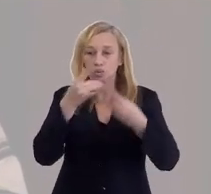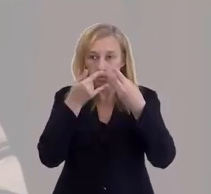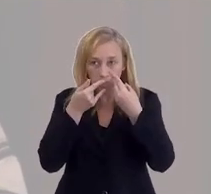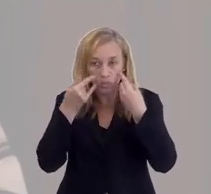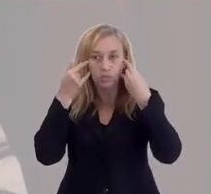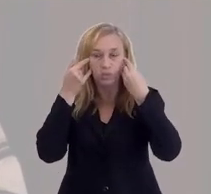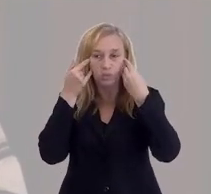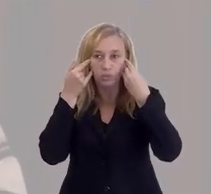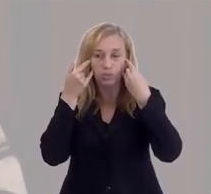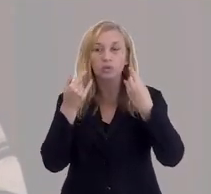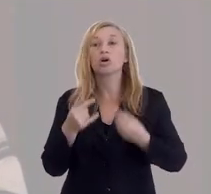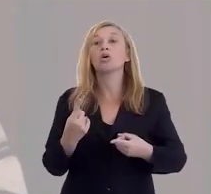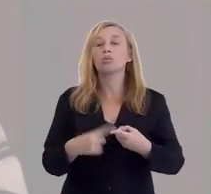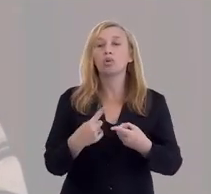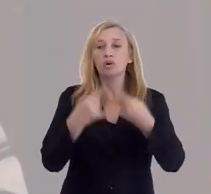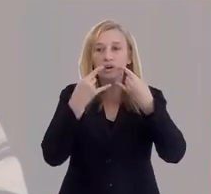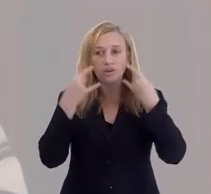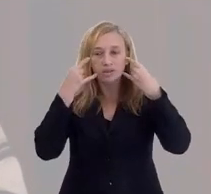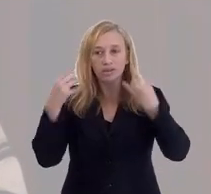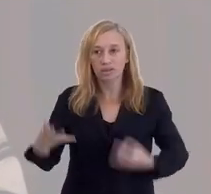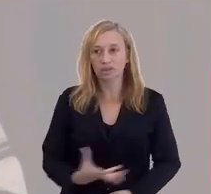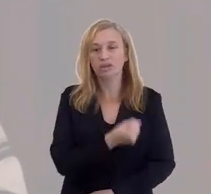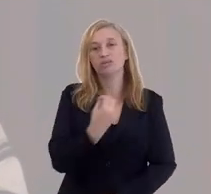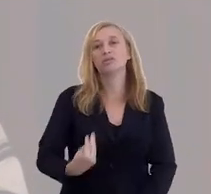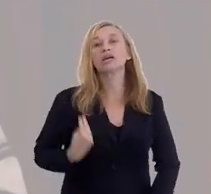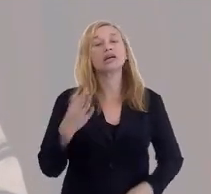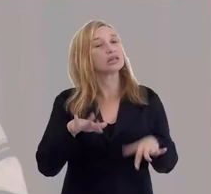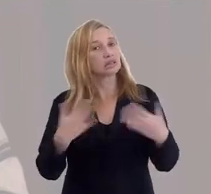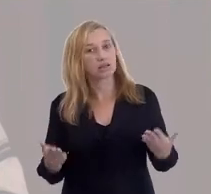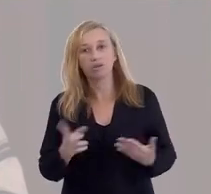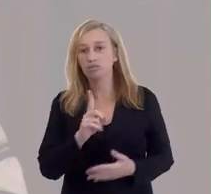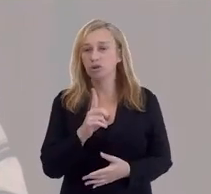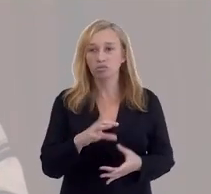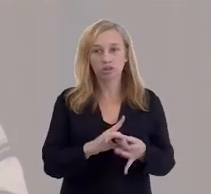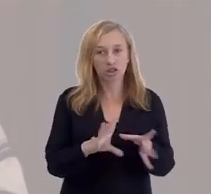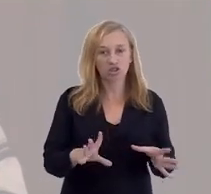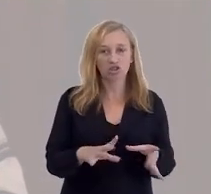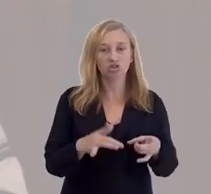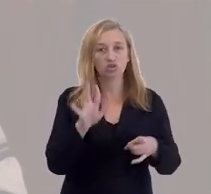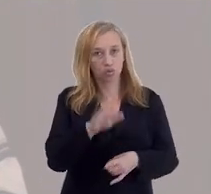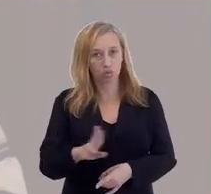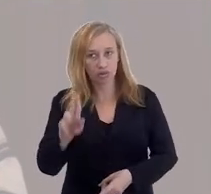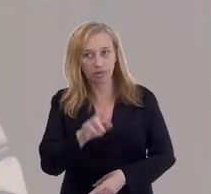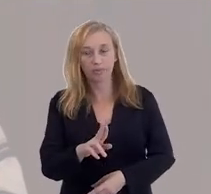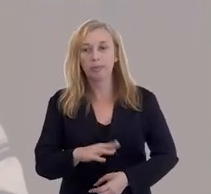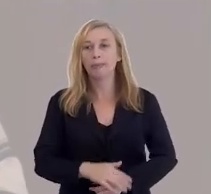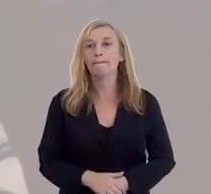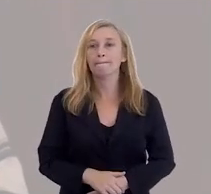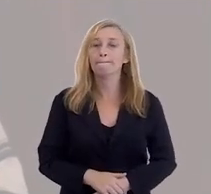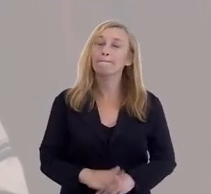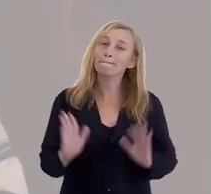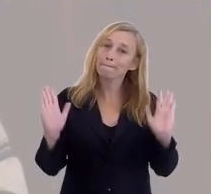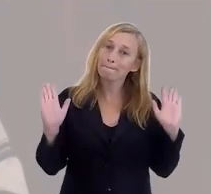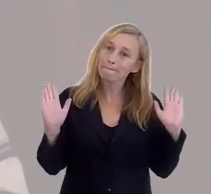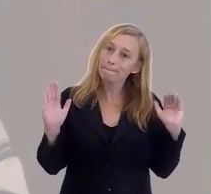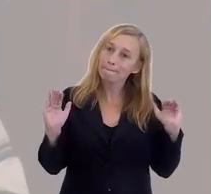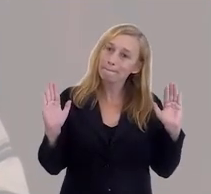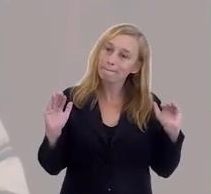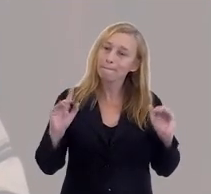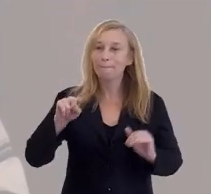sempre coloca a nossa máscara, porque máscaras salvam vidas. Então, não deixe de usar. e